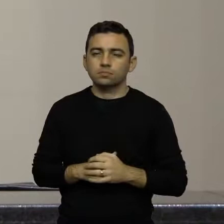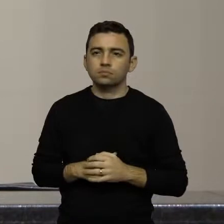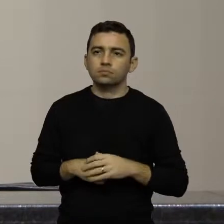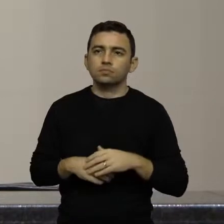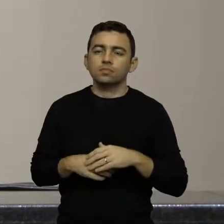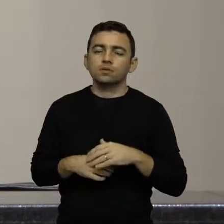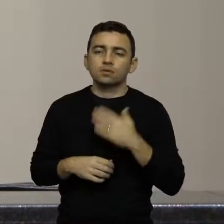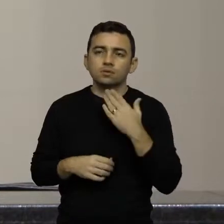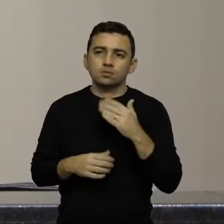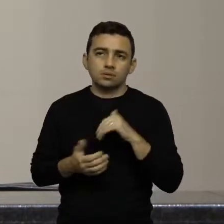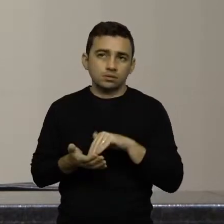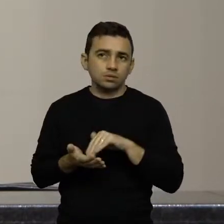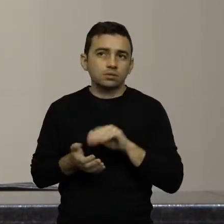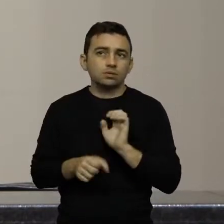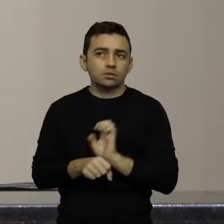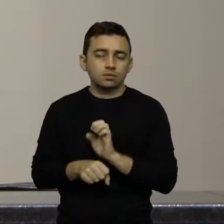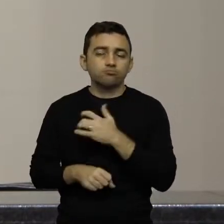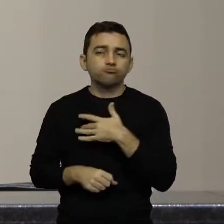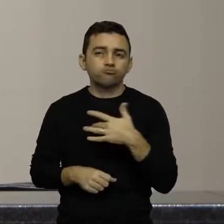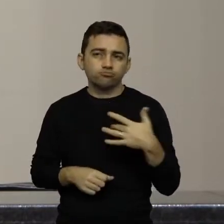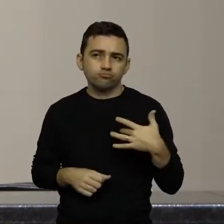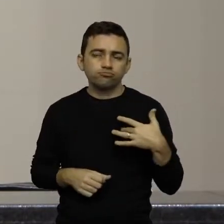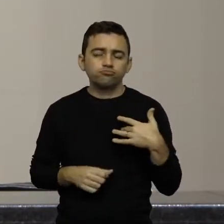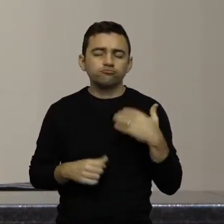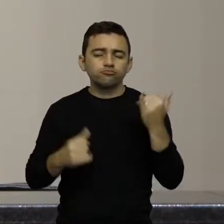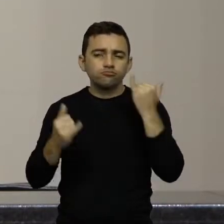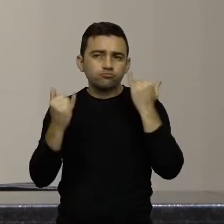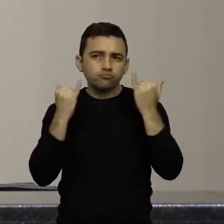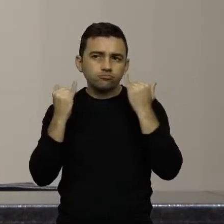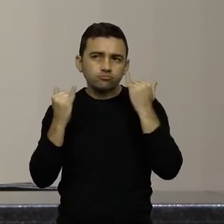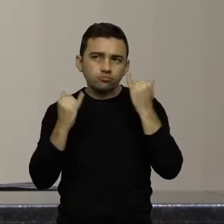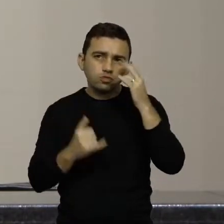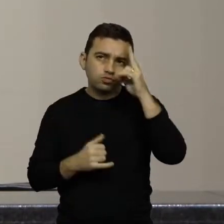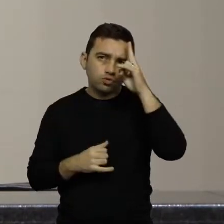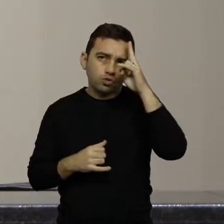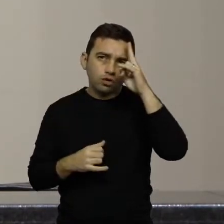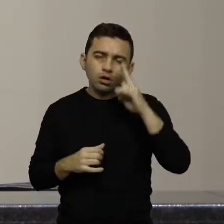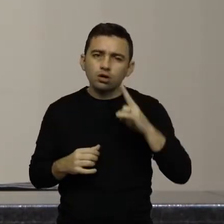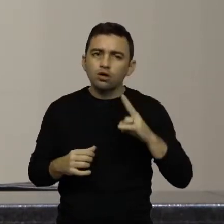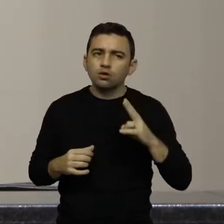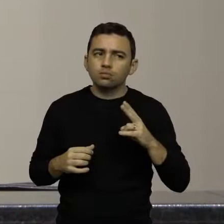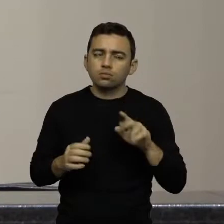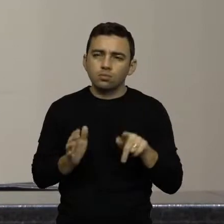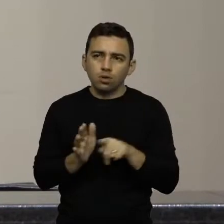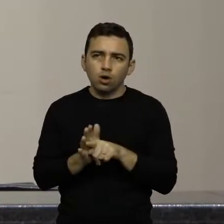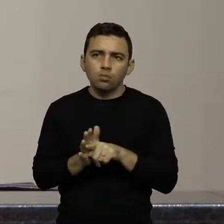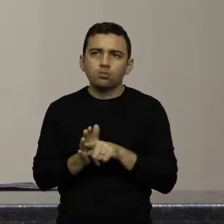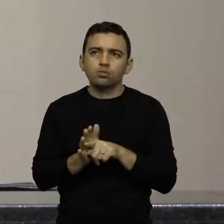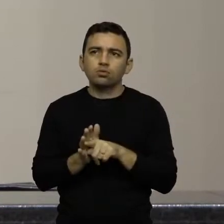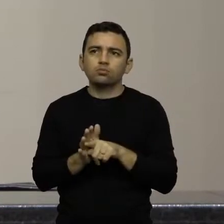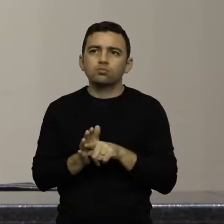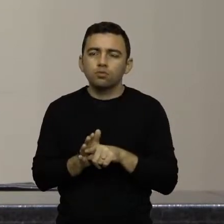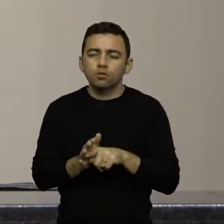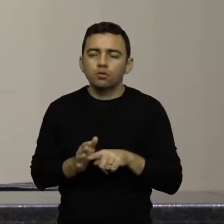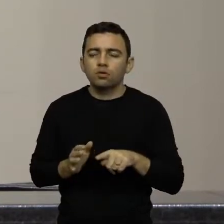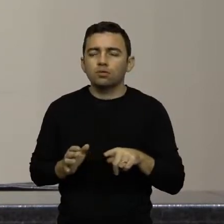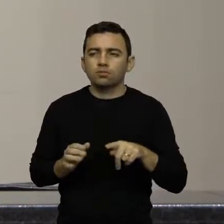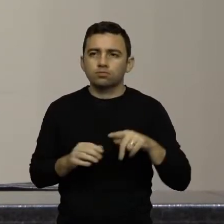de Estado da Saúde de informações acerca do histórico de voos realizado pelo Arcanjo 6